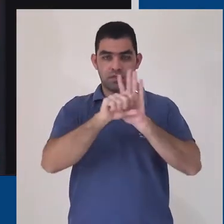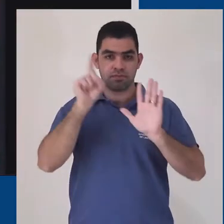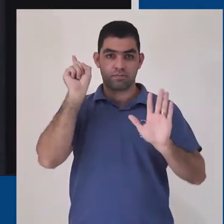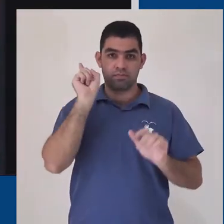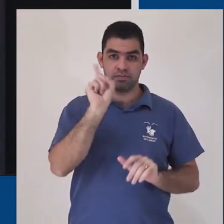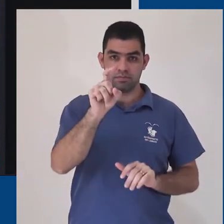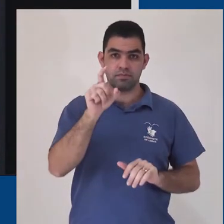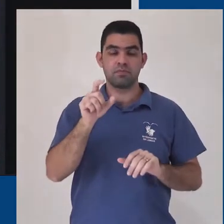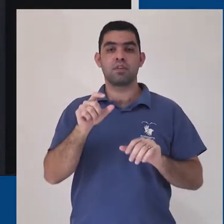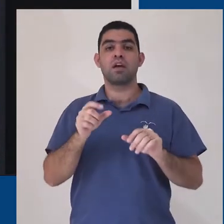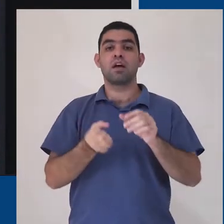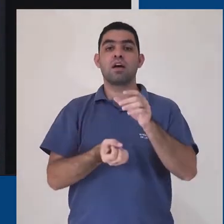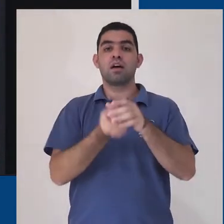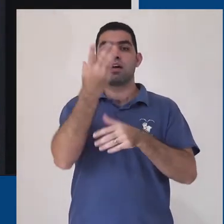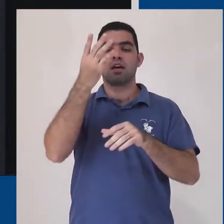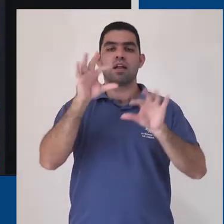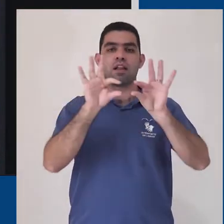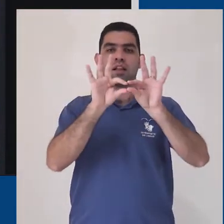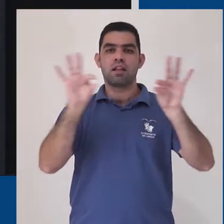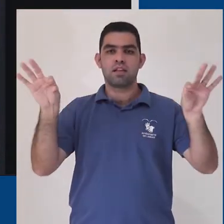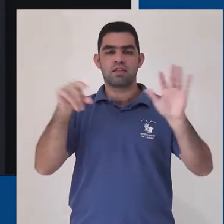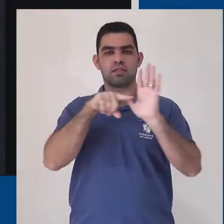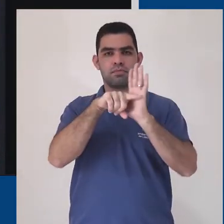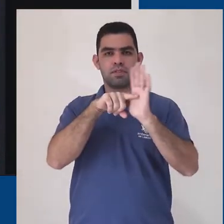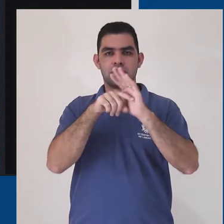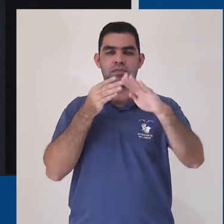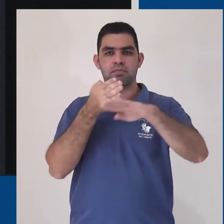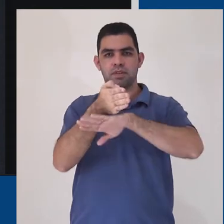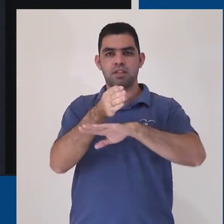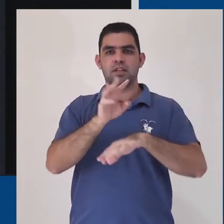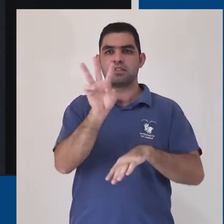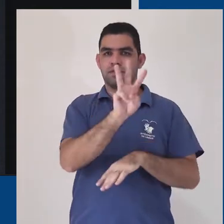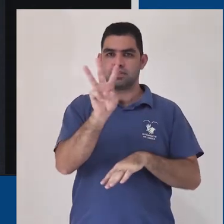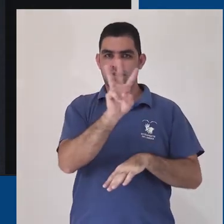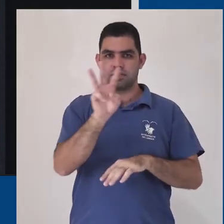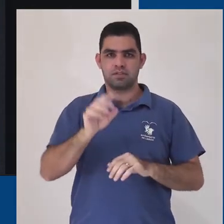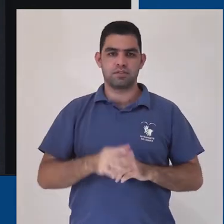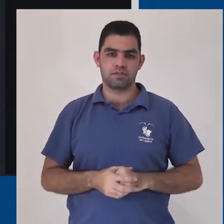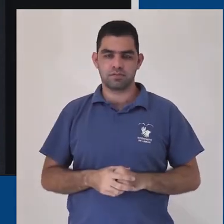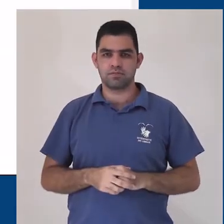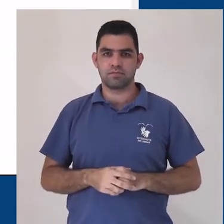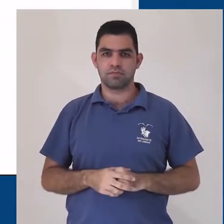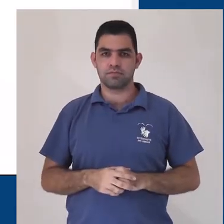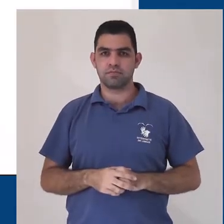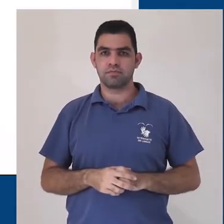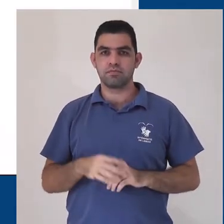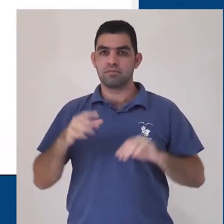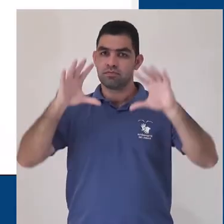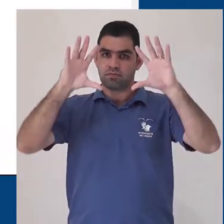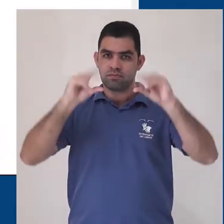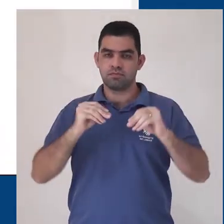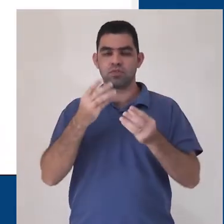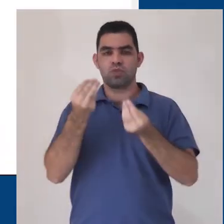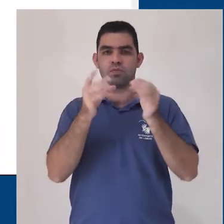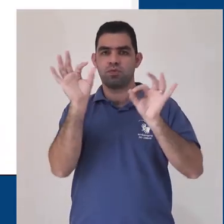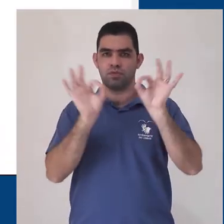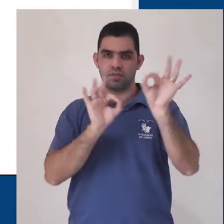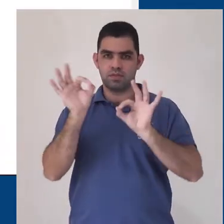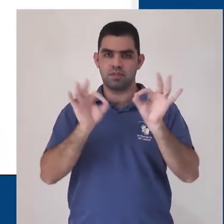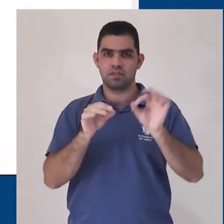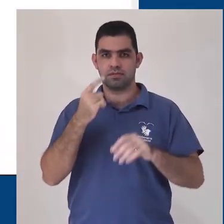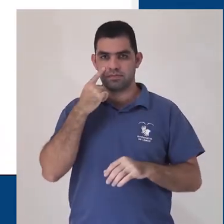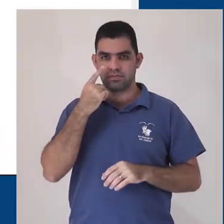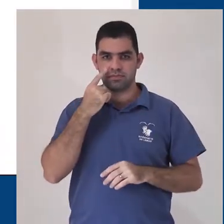direcionados ao link de pesquisa para que possamos acessar o site. Vou fechar essa aba que abrimos para mostrar como organizar as nossas